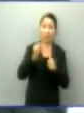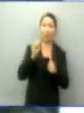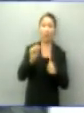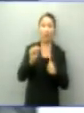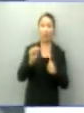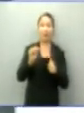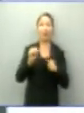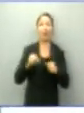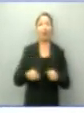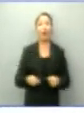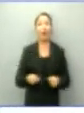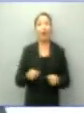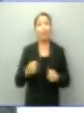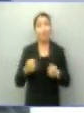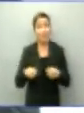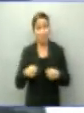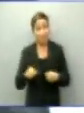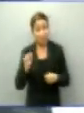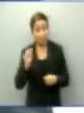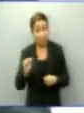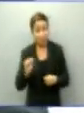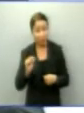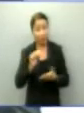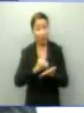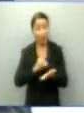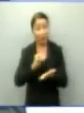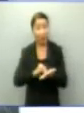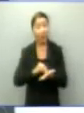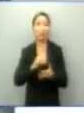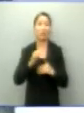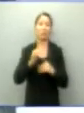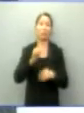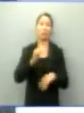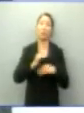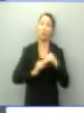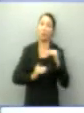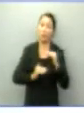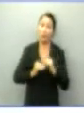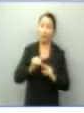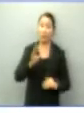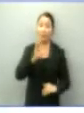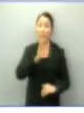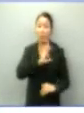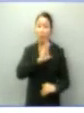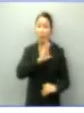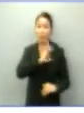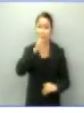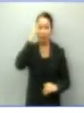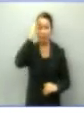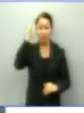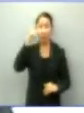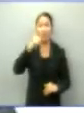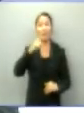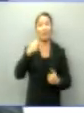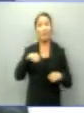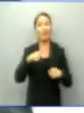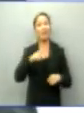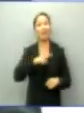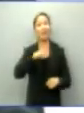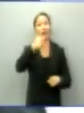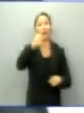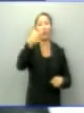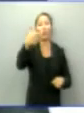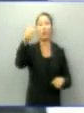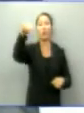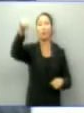déficit de pessoal na segurança pública. Hoje, para dar um exemplo, a Polícia Militar deveria ter 12.400 homens, tem